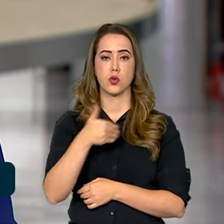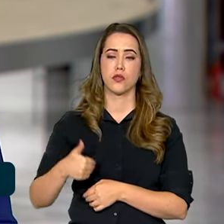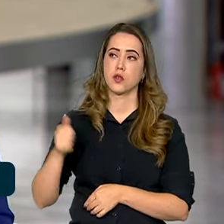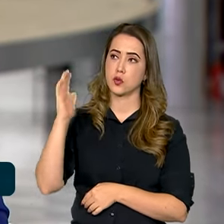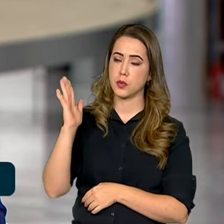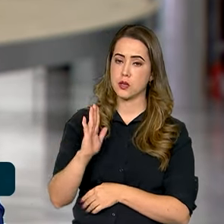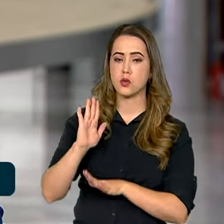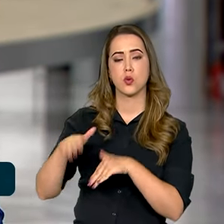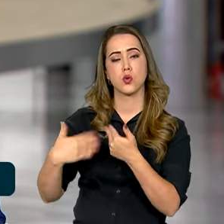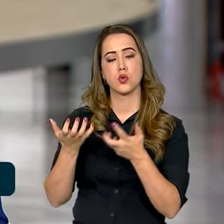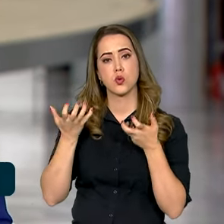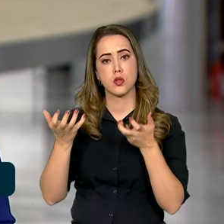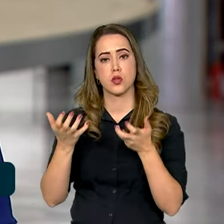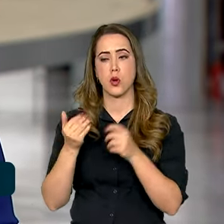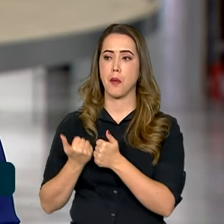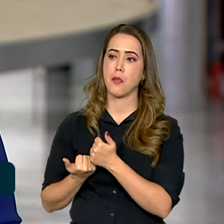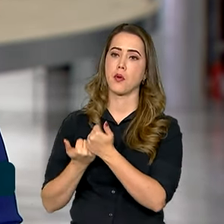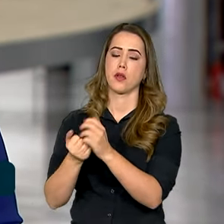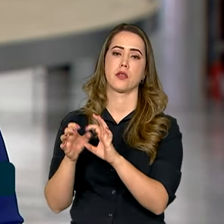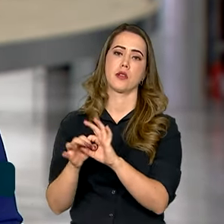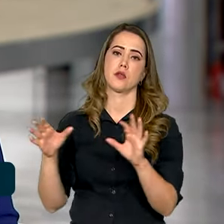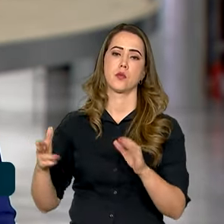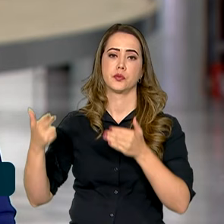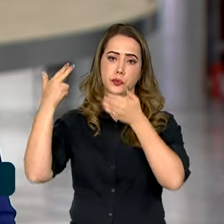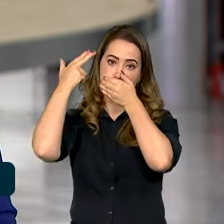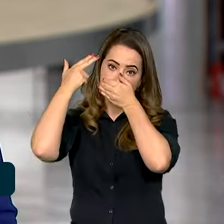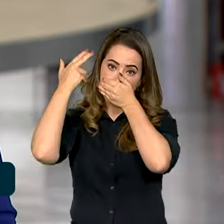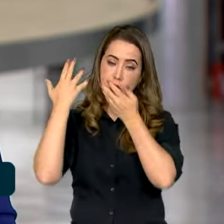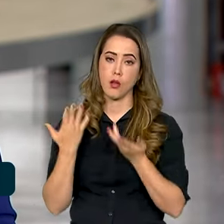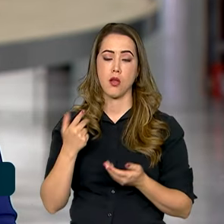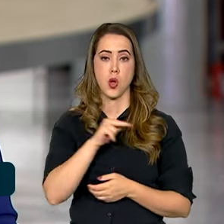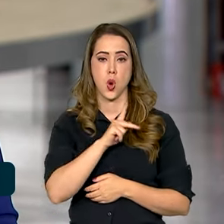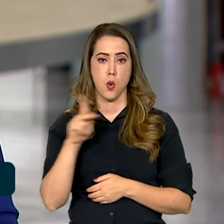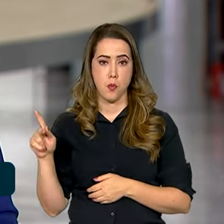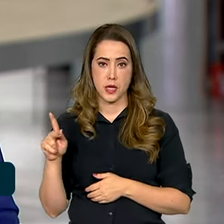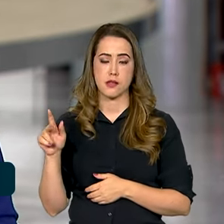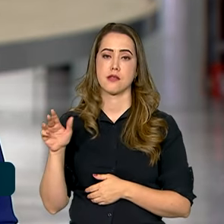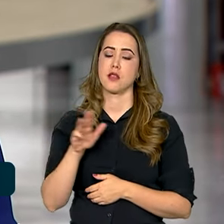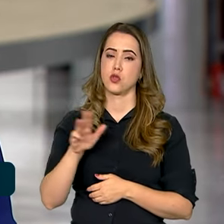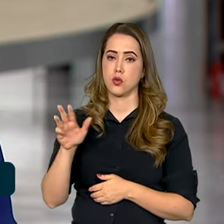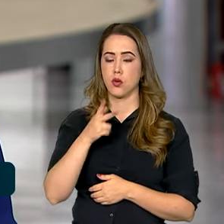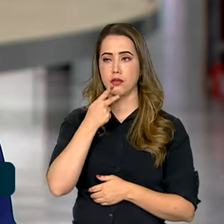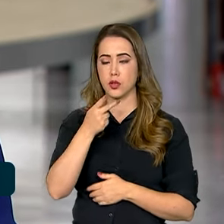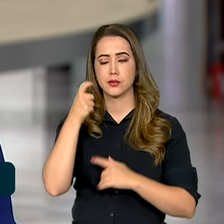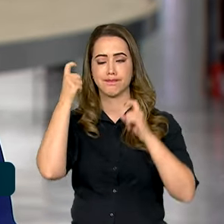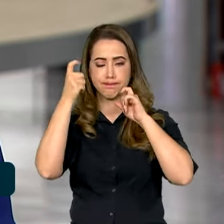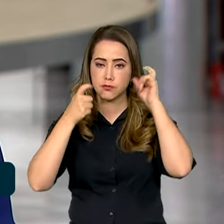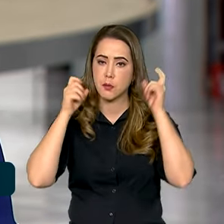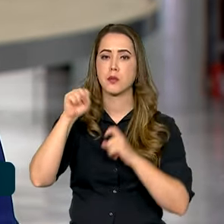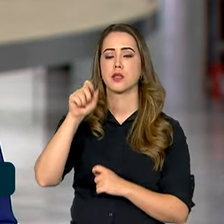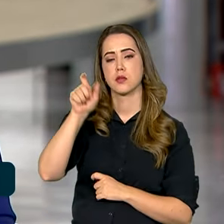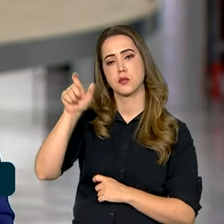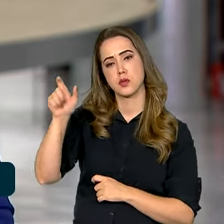brasileiro continue com o apoio na libertação de reféns. O presidente Lula manifestou preocupação com os